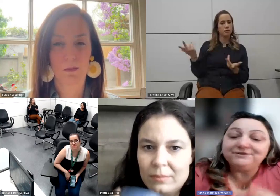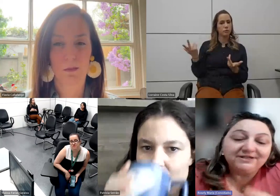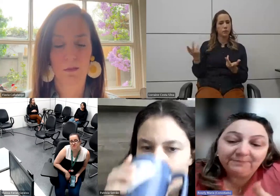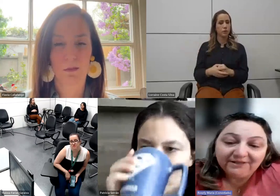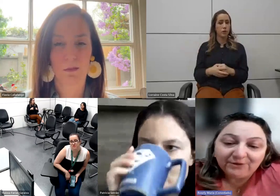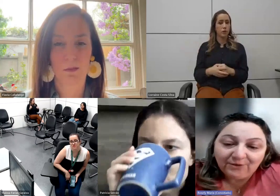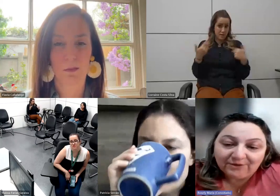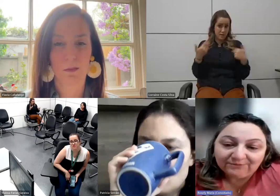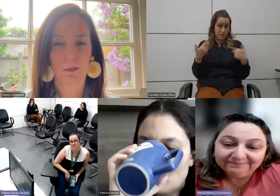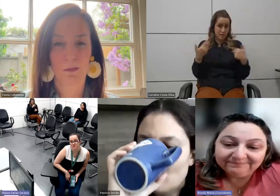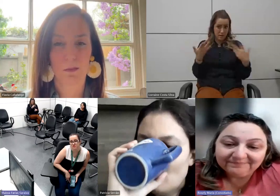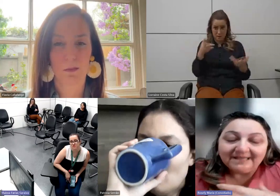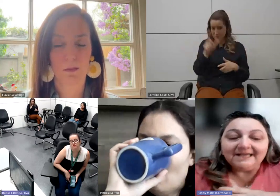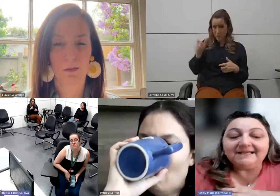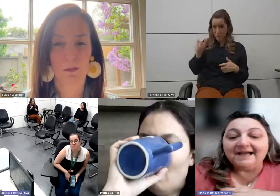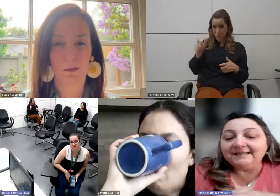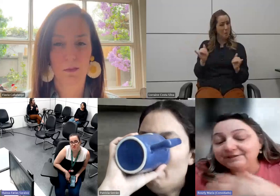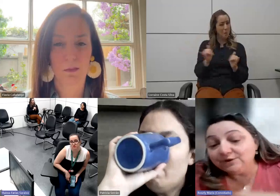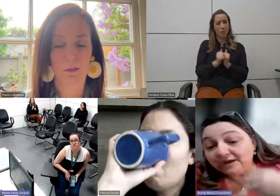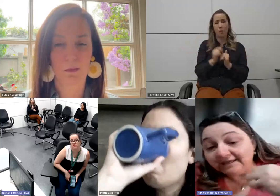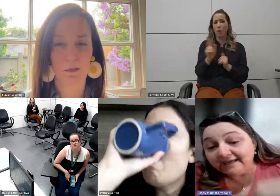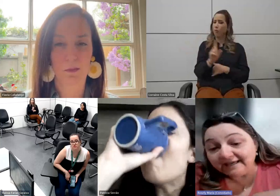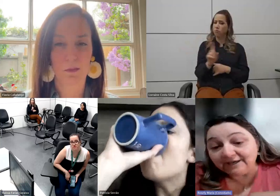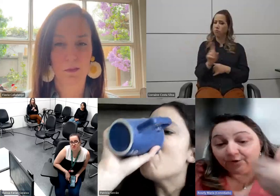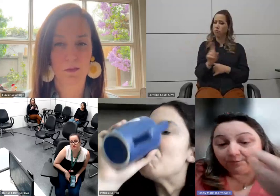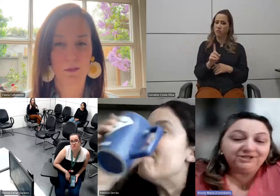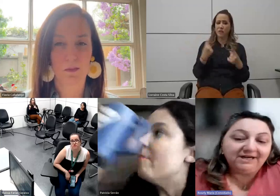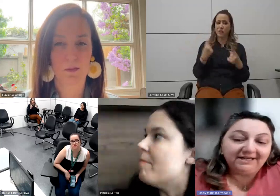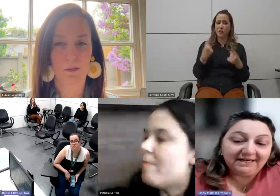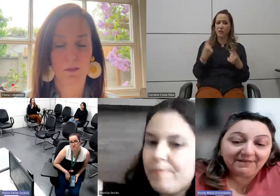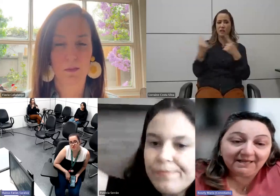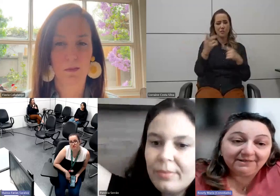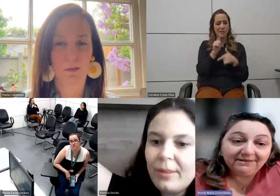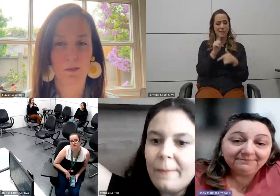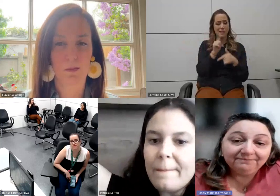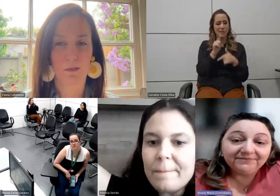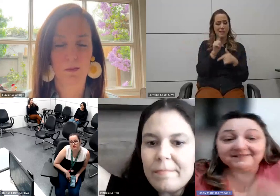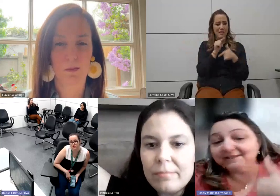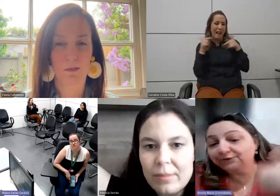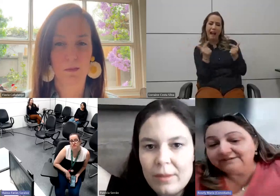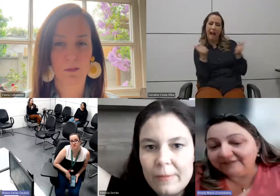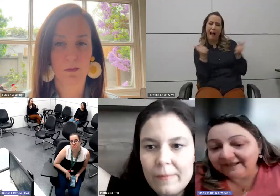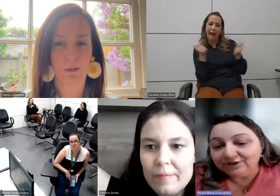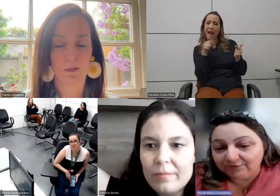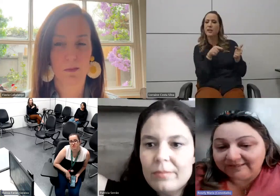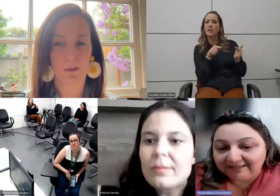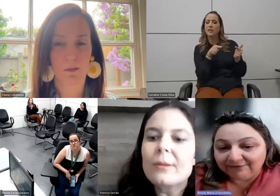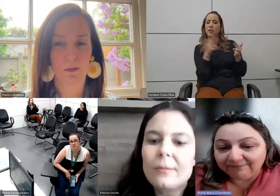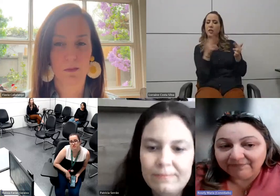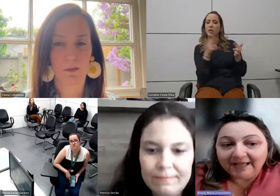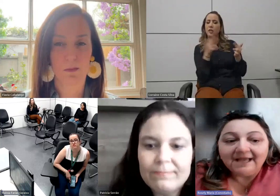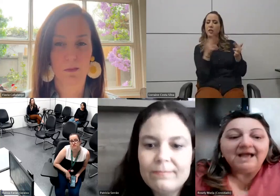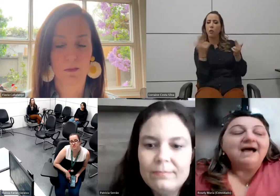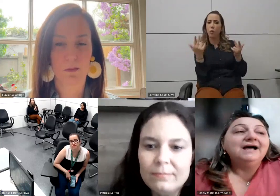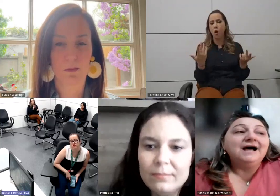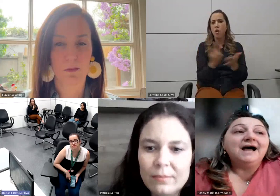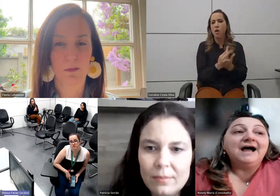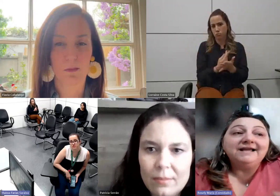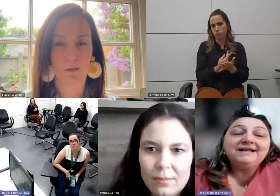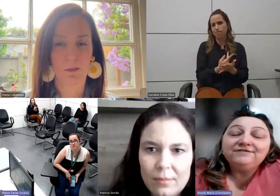Então, as pessoas não perdoam. E cada pessoa que riu compartilha aquele meme está sendo conivente com aquilo.